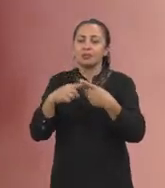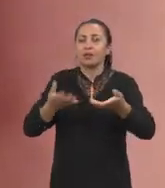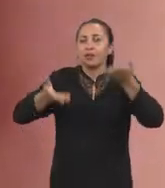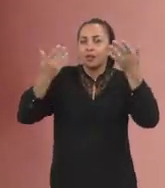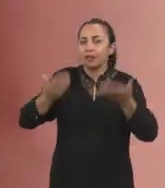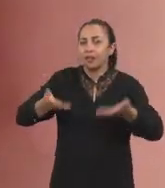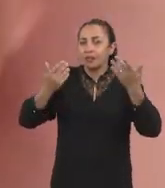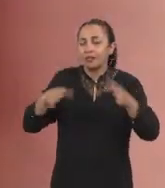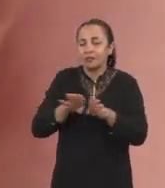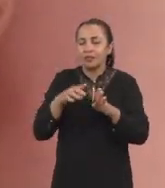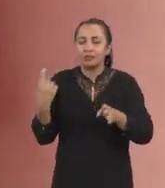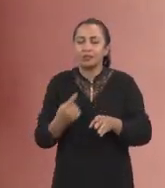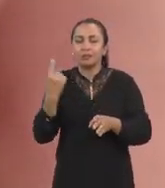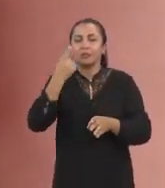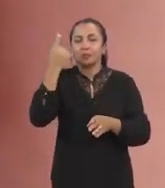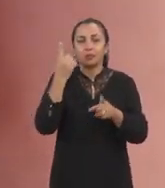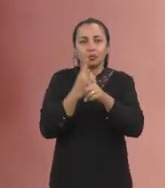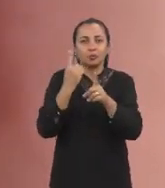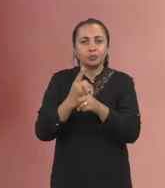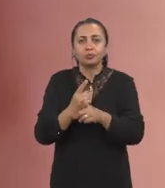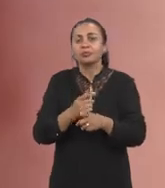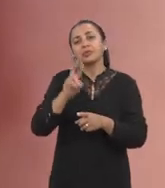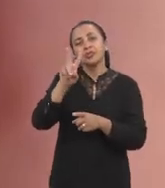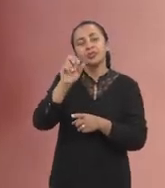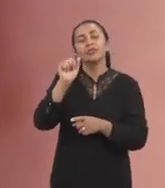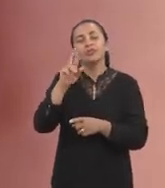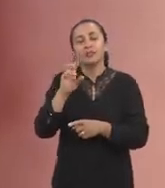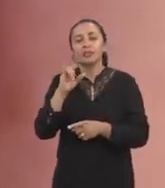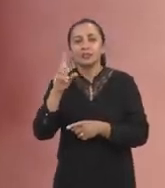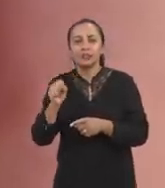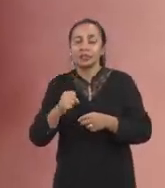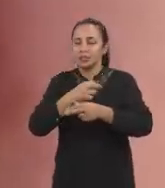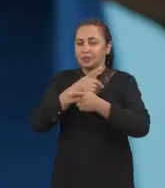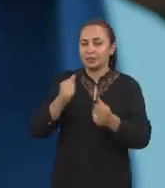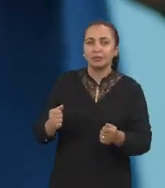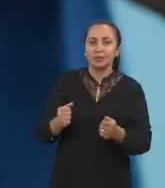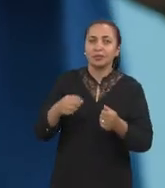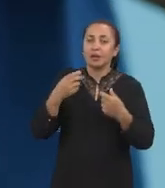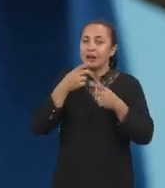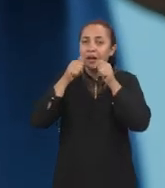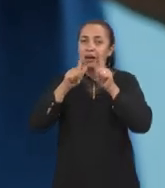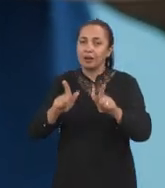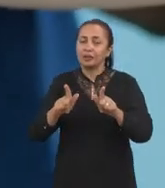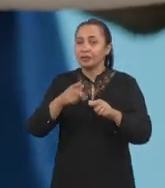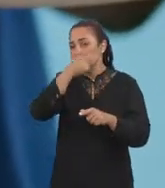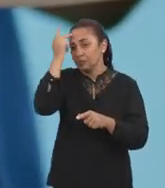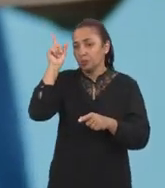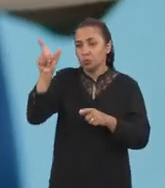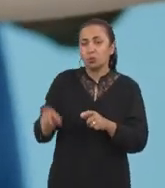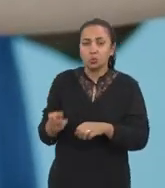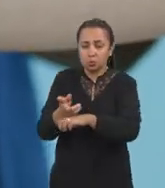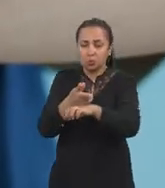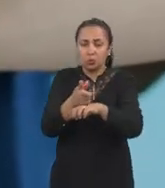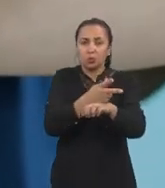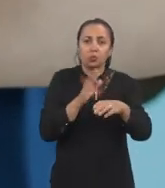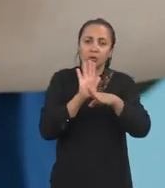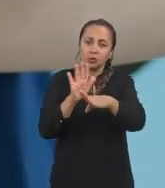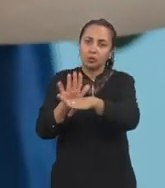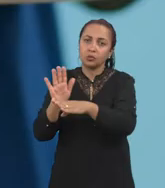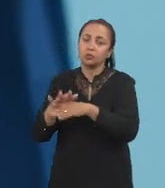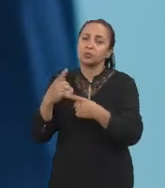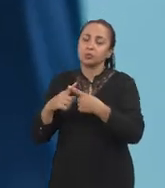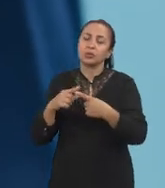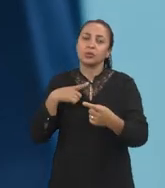consequentemente, aumento do diagnóstico de casos multibacilares, que são os casos mais graves, e os pacientes procuram atendimento por apresentar sintomas